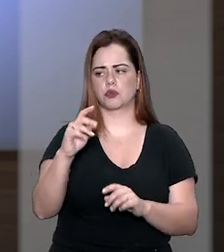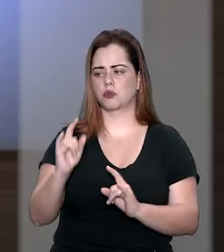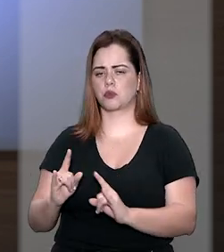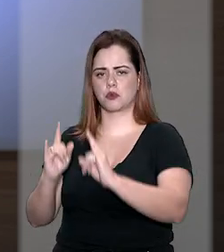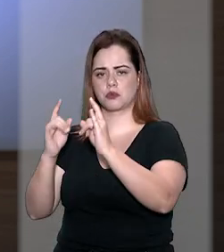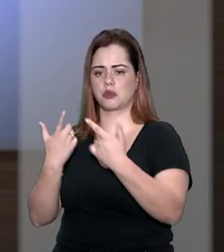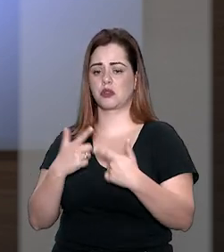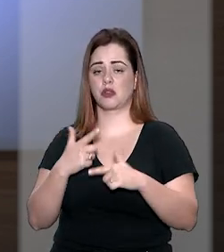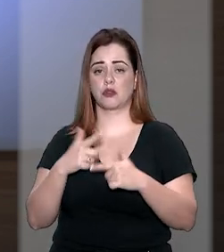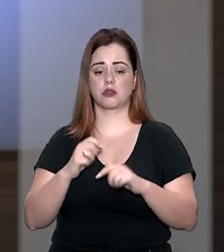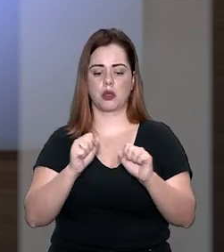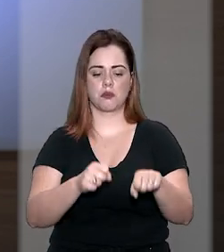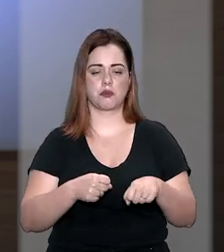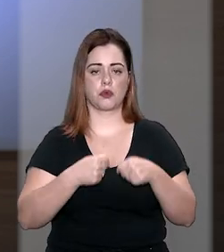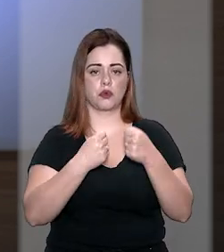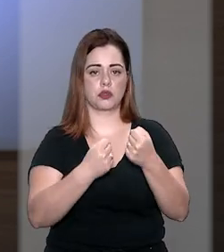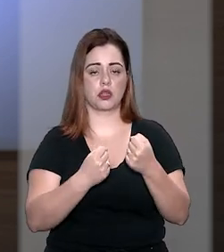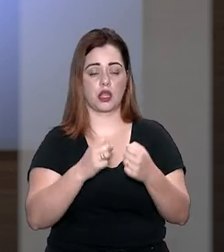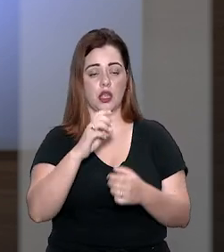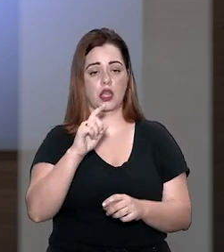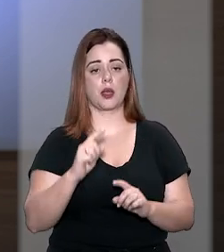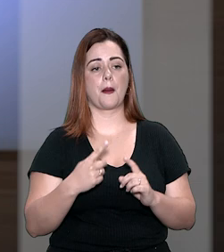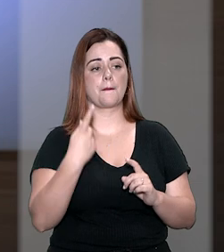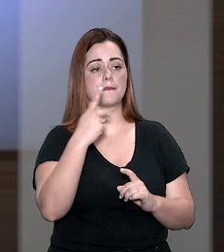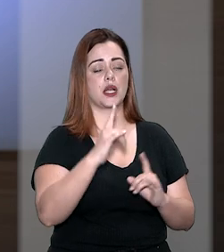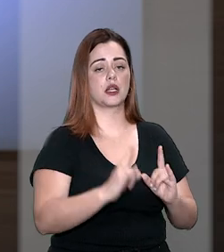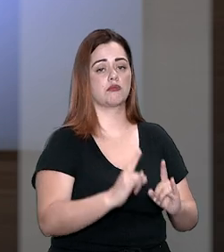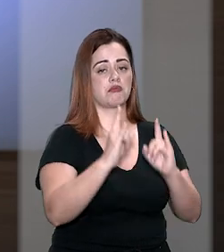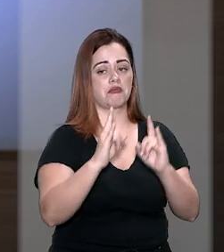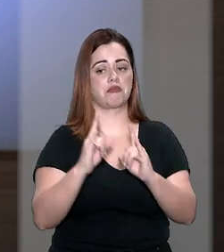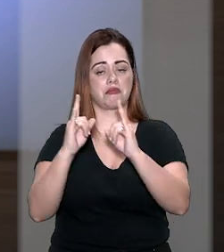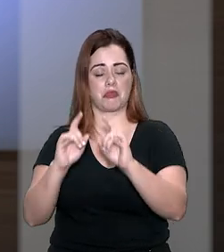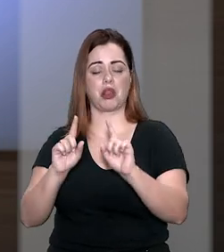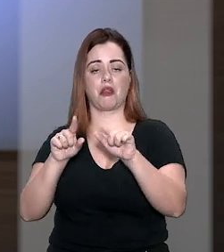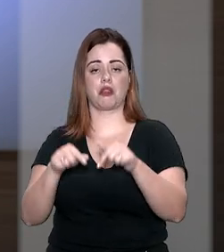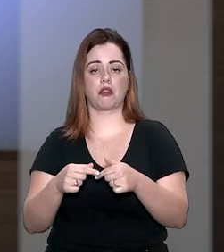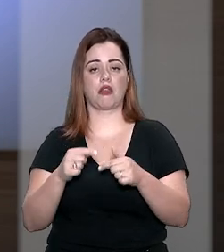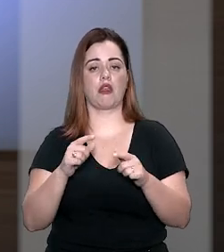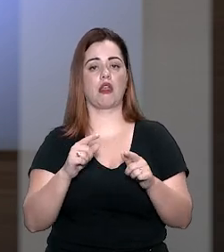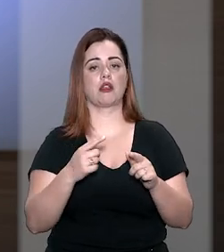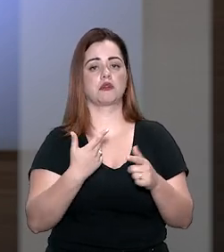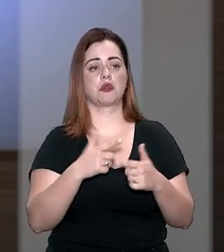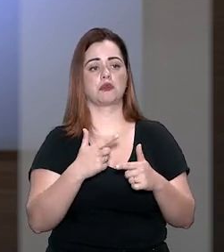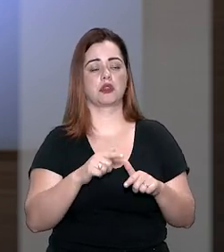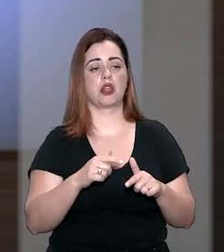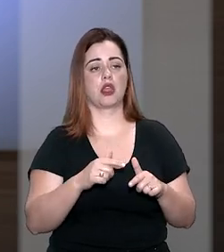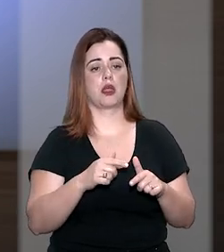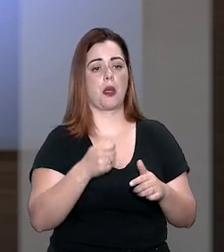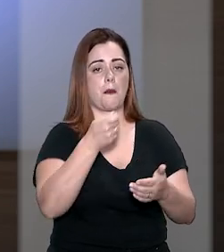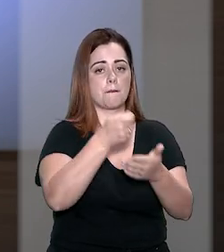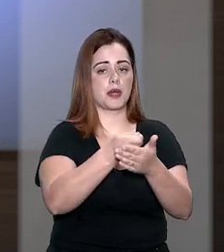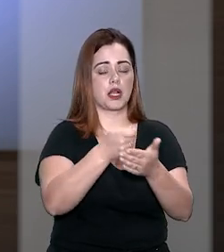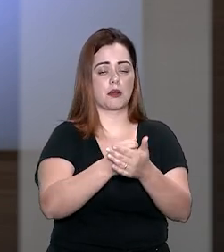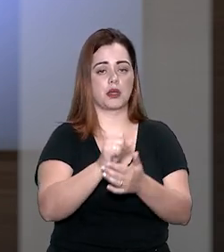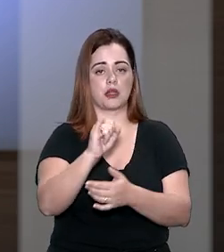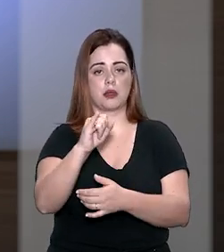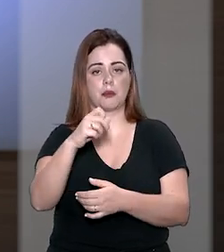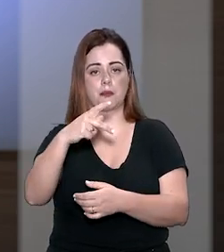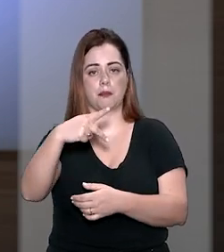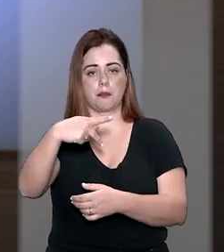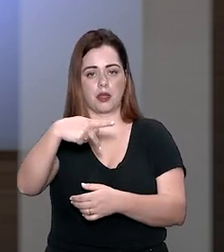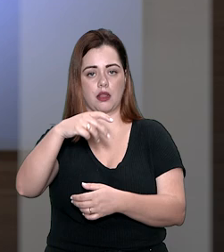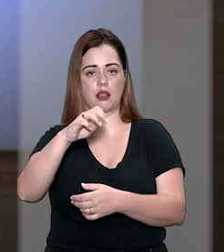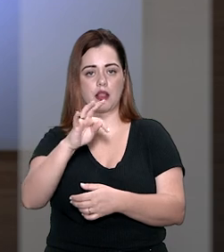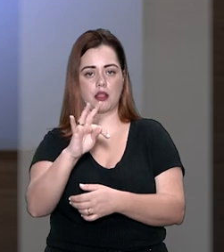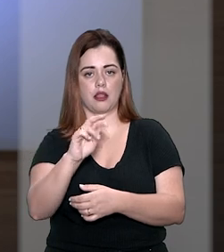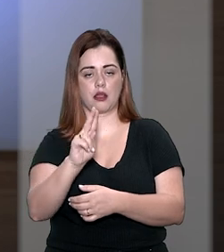que não tem poderes de propriedade, domínio útil sobre o imóvel e que é possuidor sem ânimo de domínio ao pagamento do IPTU,